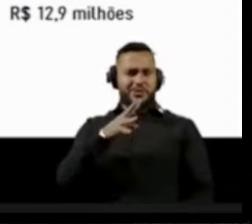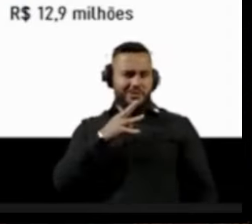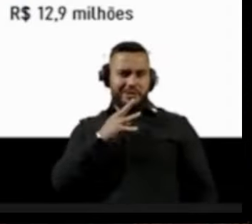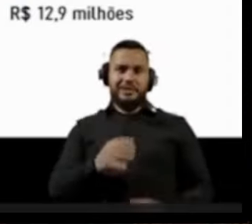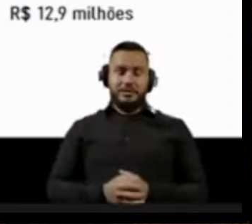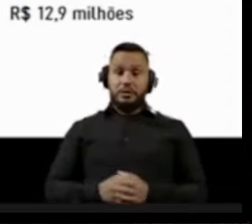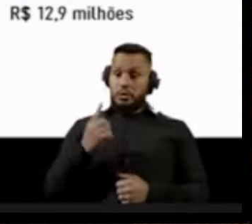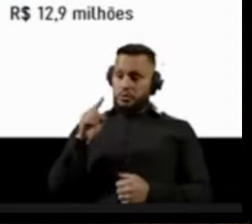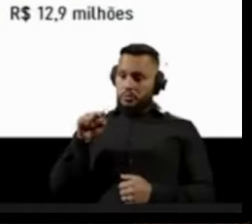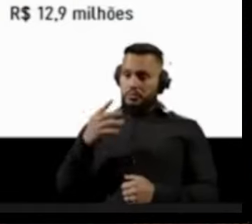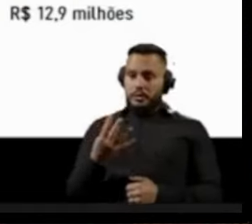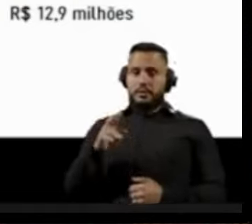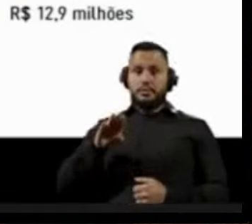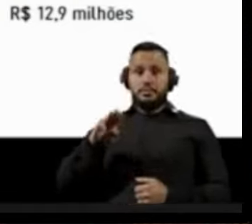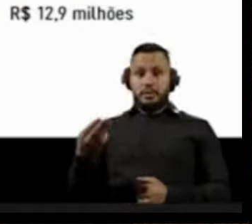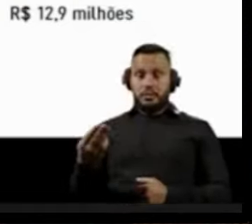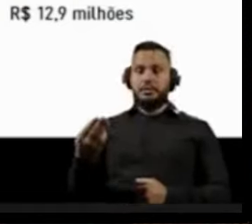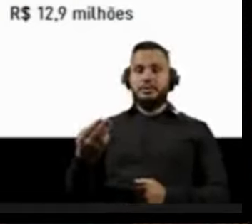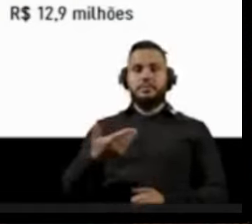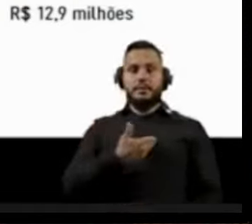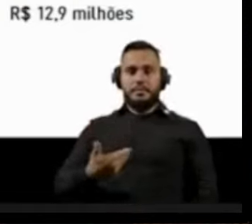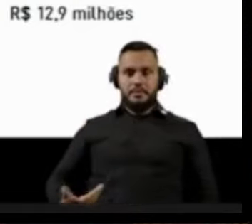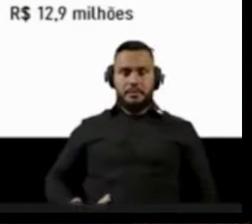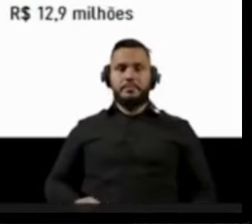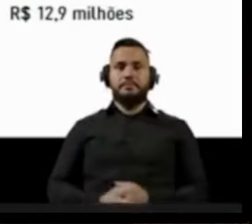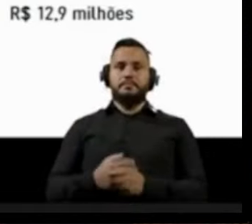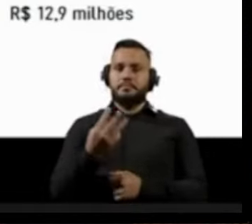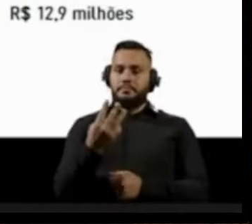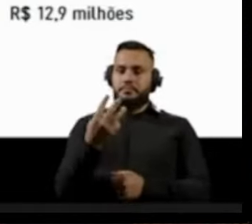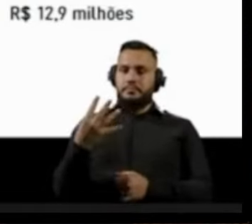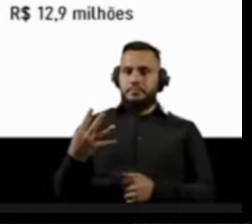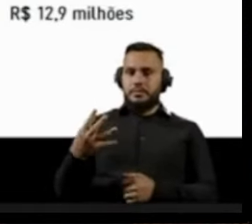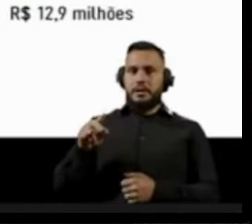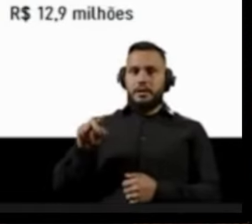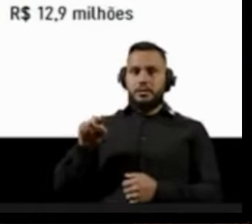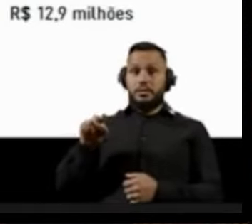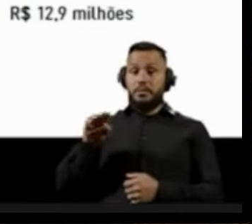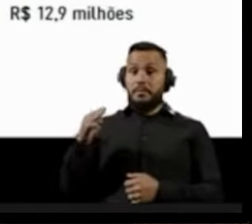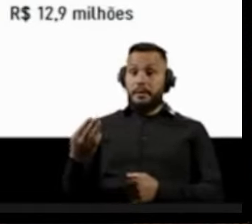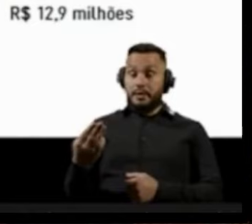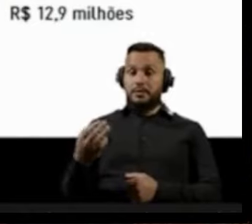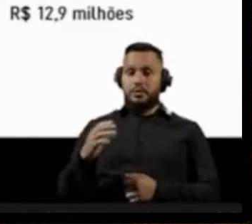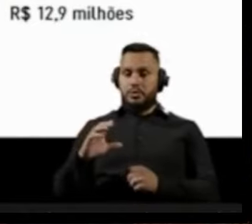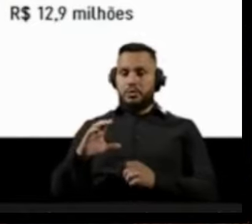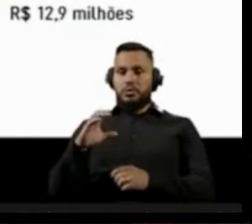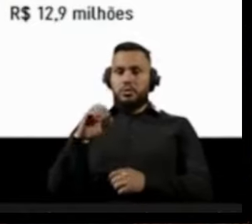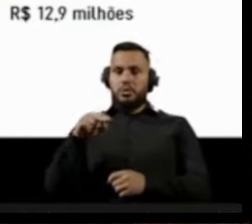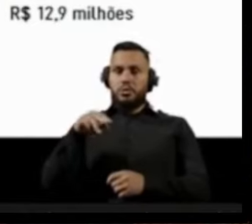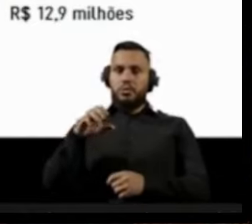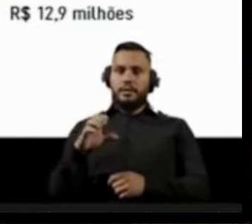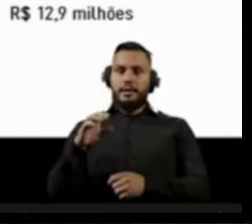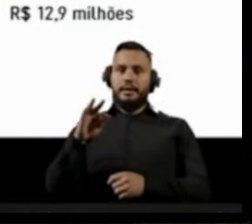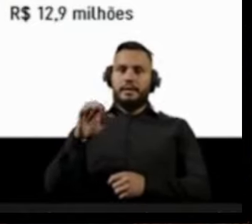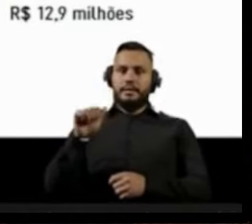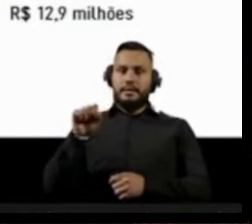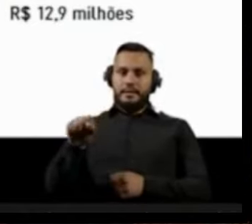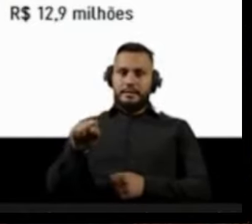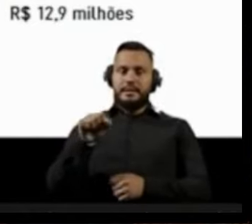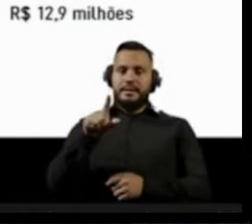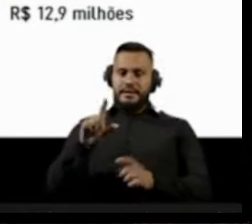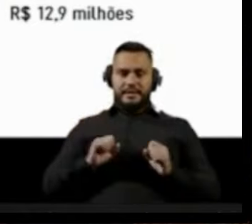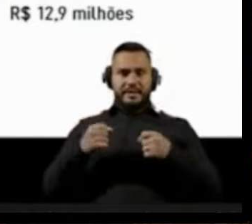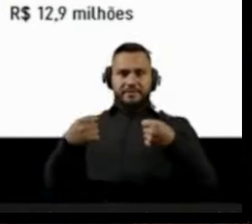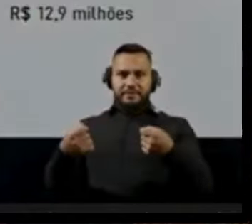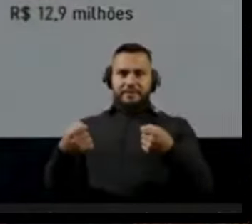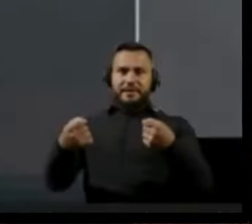1,4 milhões para a Pública, 34 milhões para o Conectas, que defende pautas de direitos dos humanos,